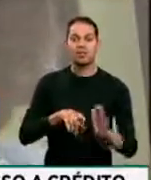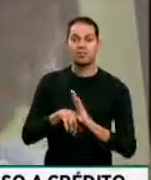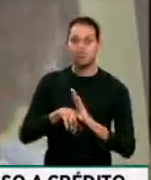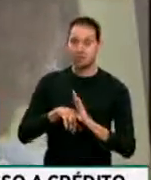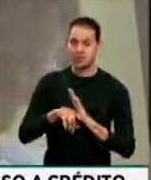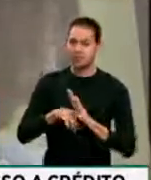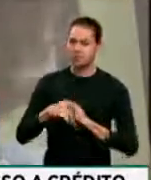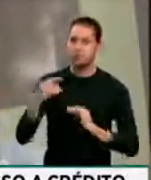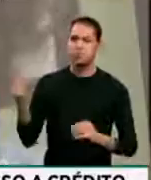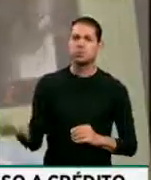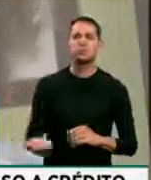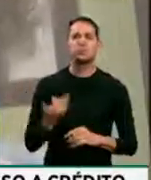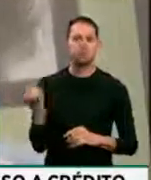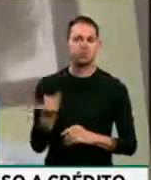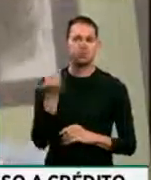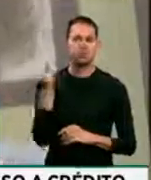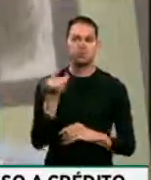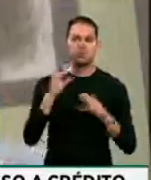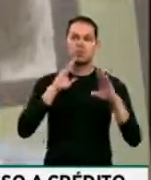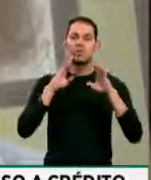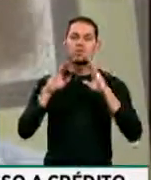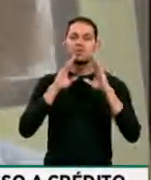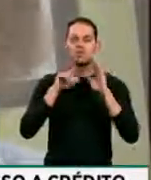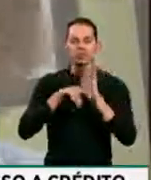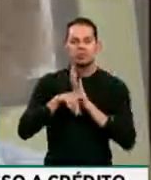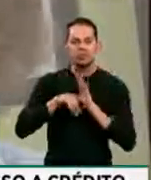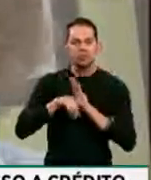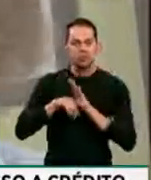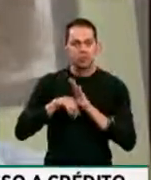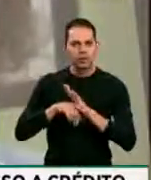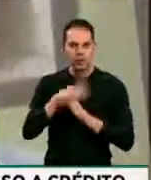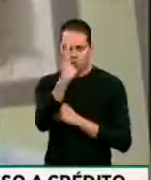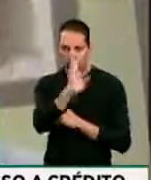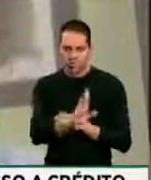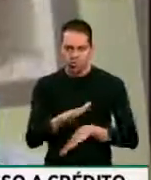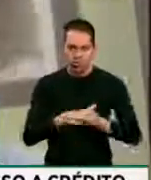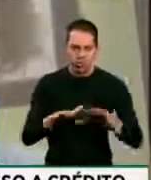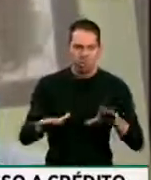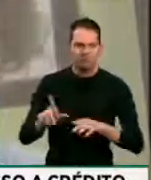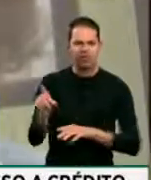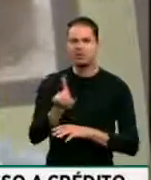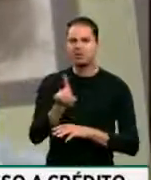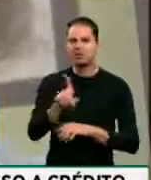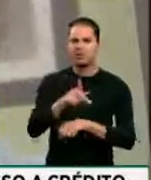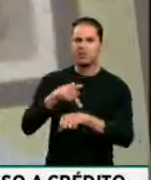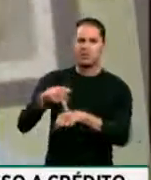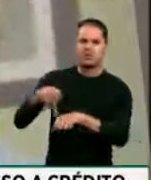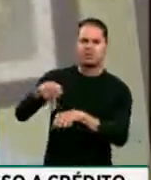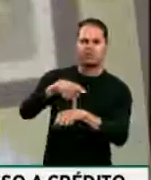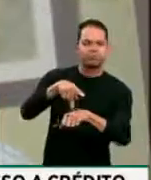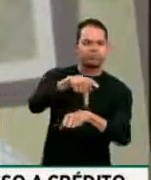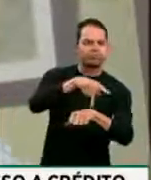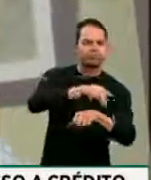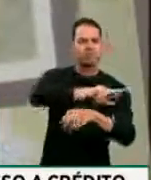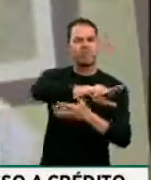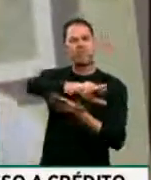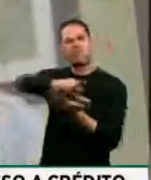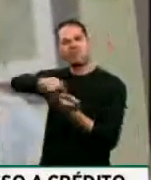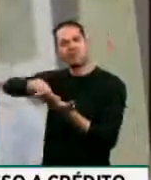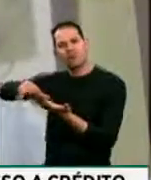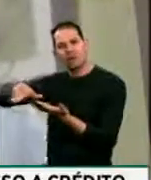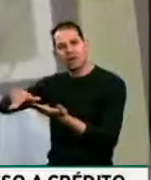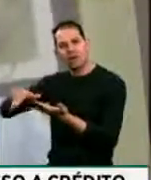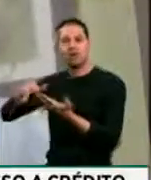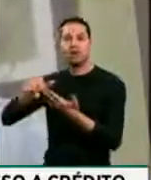importantíssima, feita pelo Facebook, não foi apenas no Brasil, foi em diversos outros países e traz